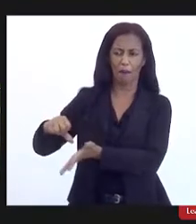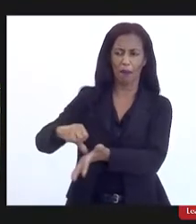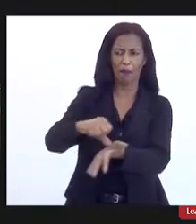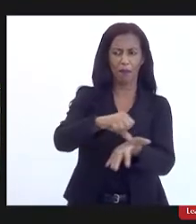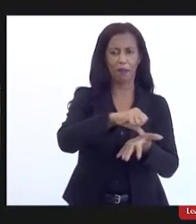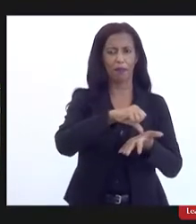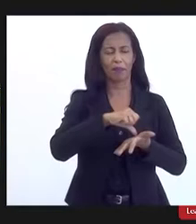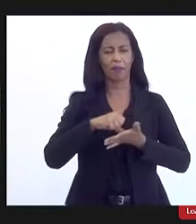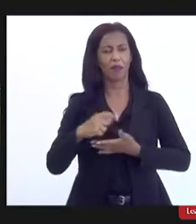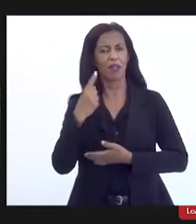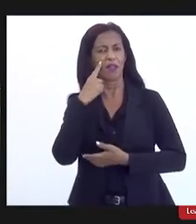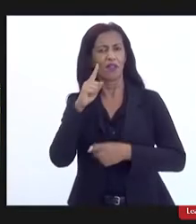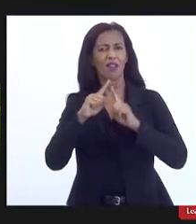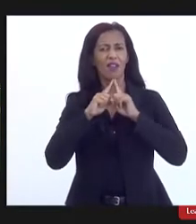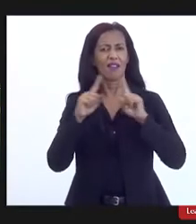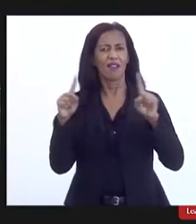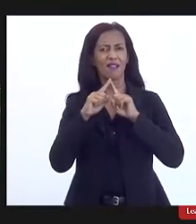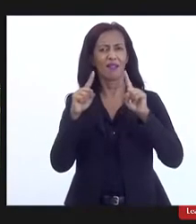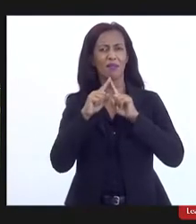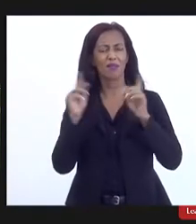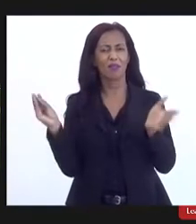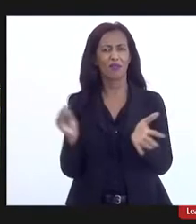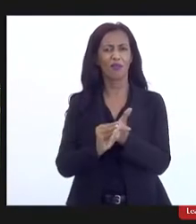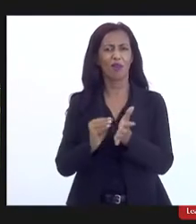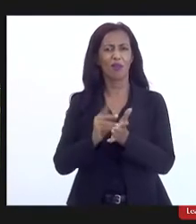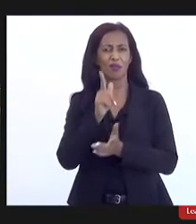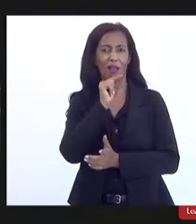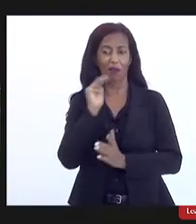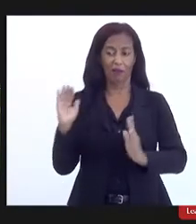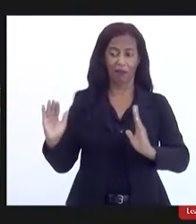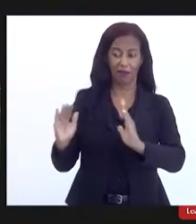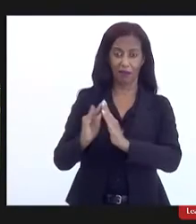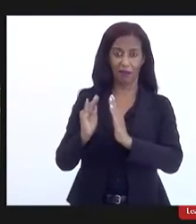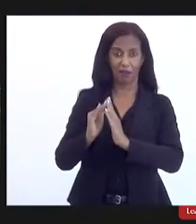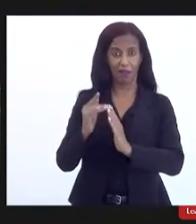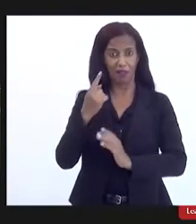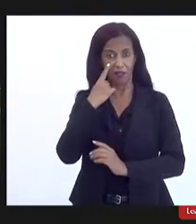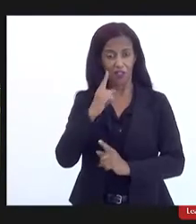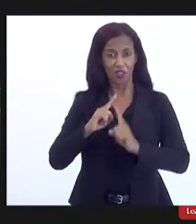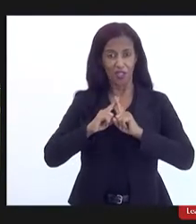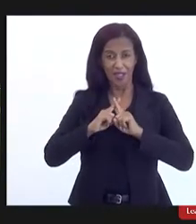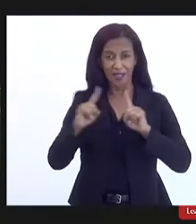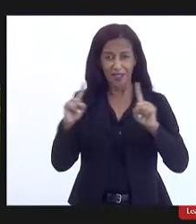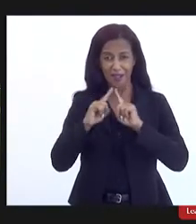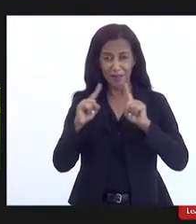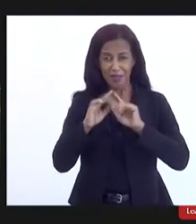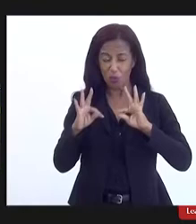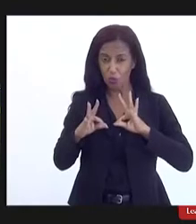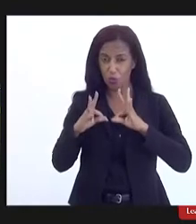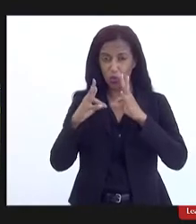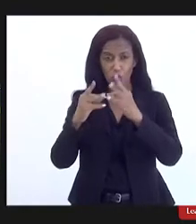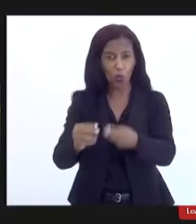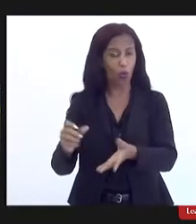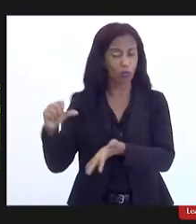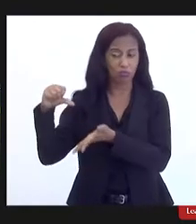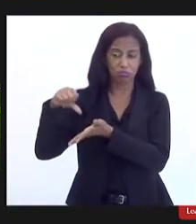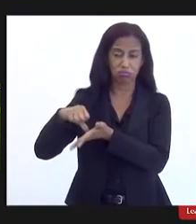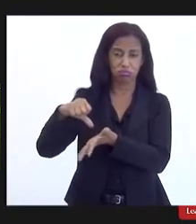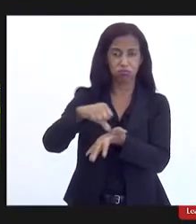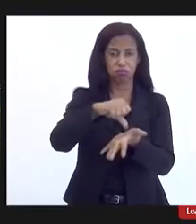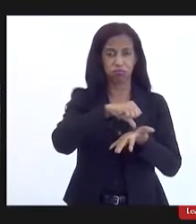eu vejo reclamação a água não chega na casa das pessoas eu vejo reclamação de todos os distritos